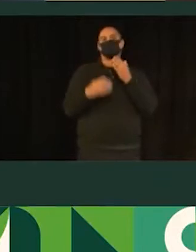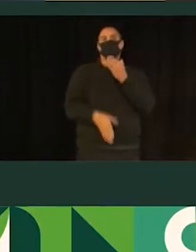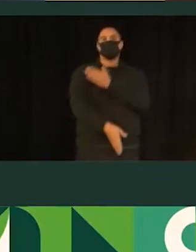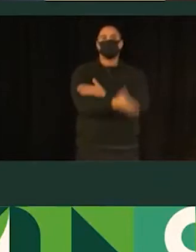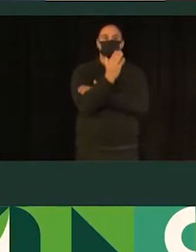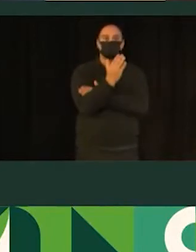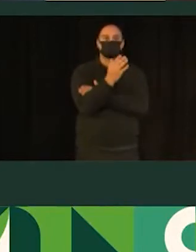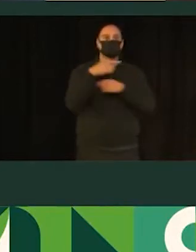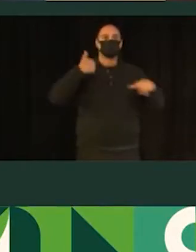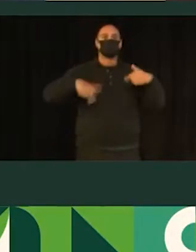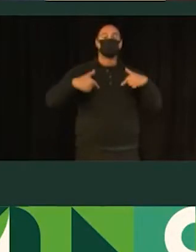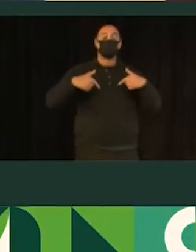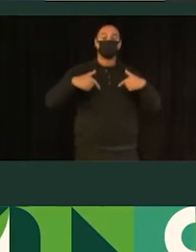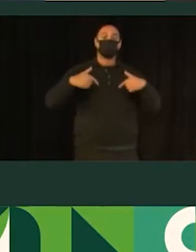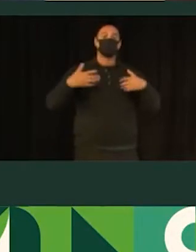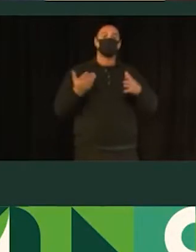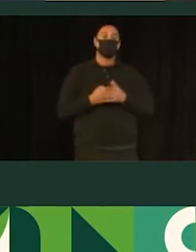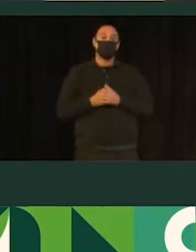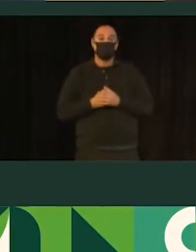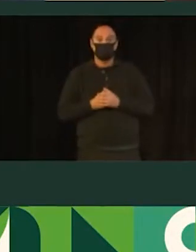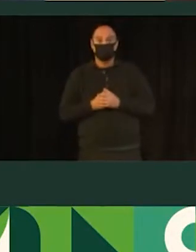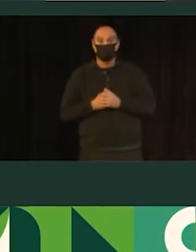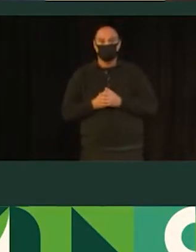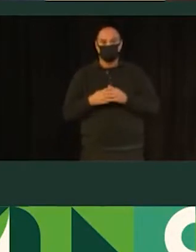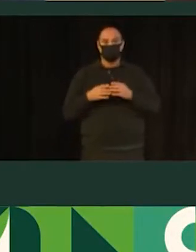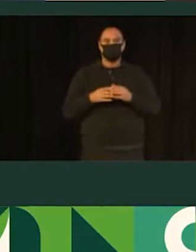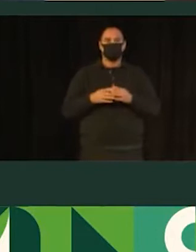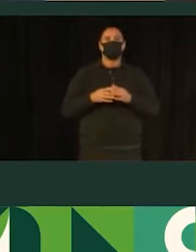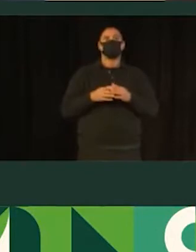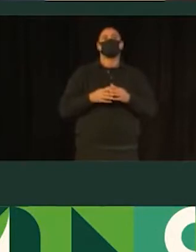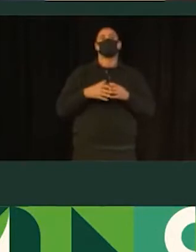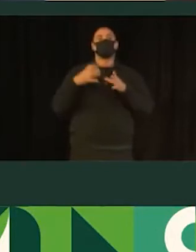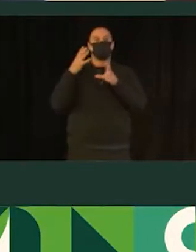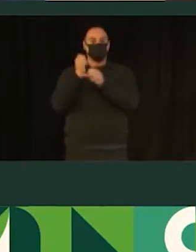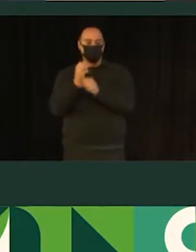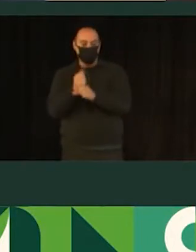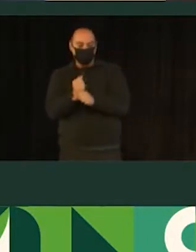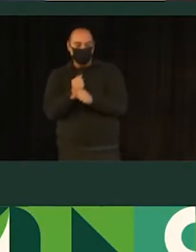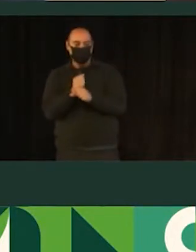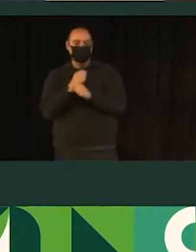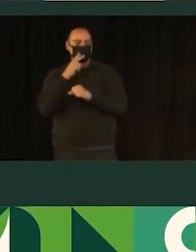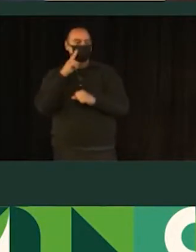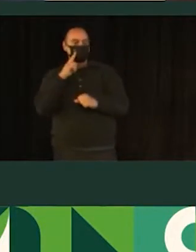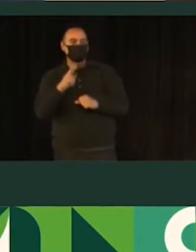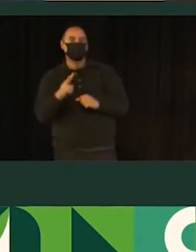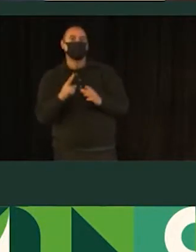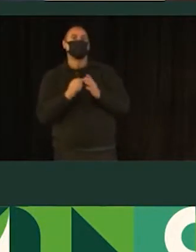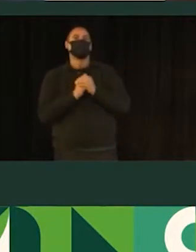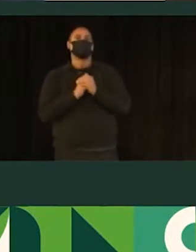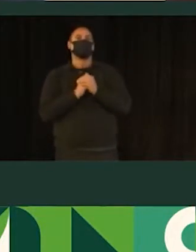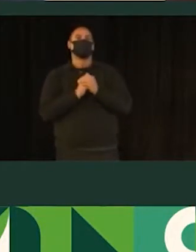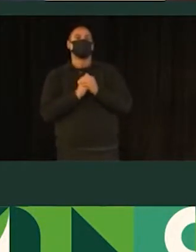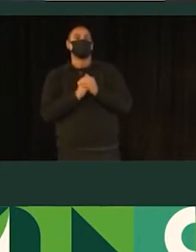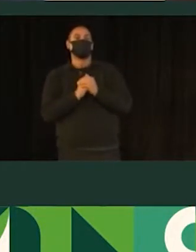pouco, então, ela aumenta um pouco em relação a carro, reduz um pouco em relação a pé, e aumenta um pouco